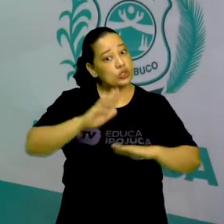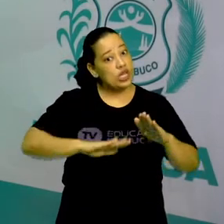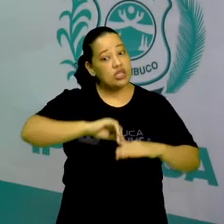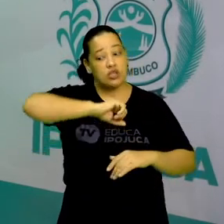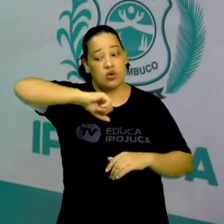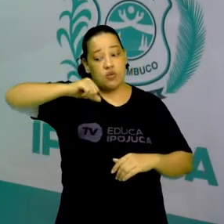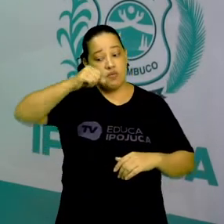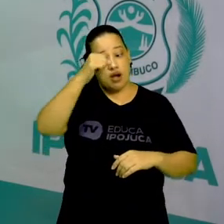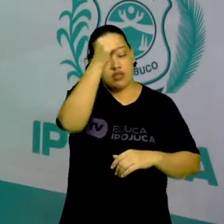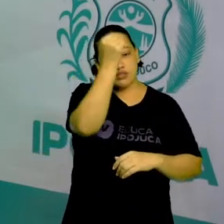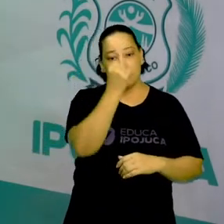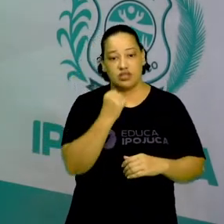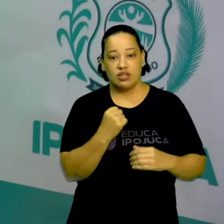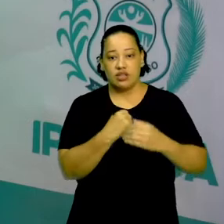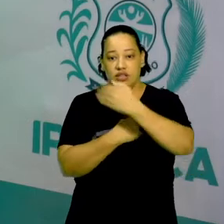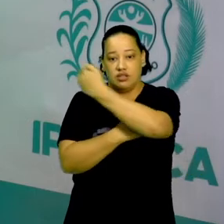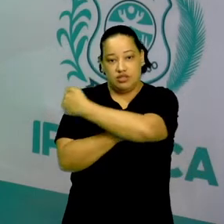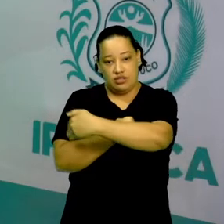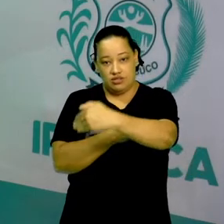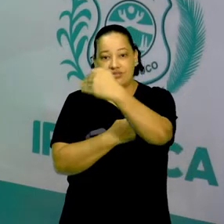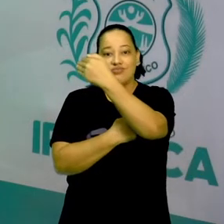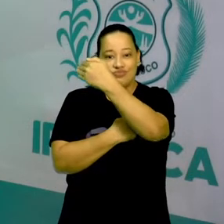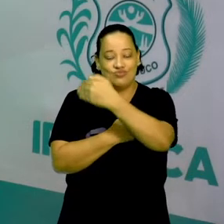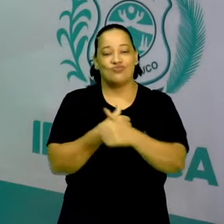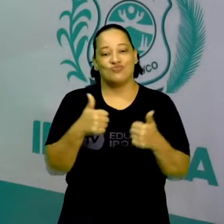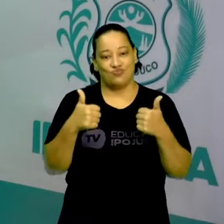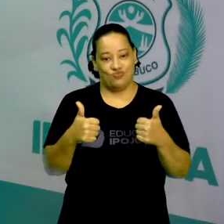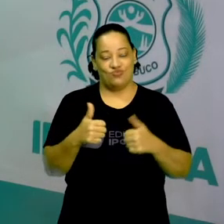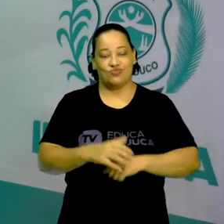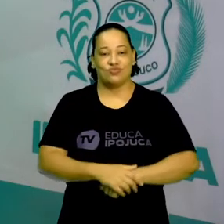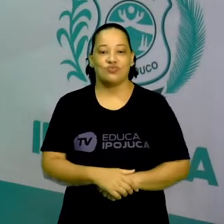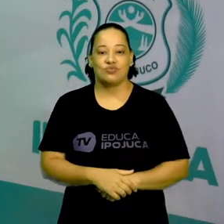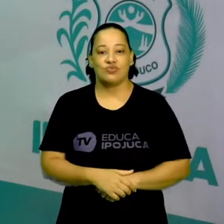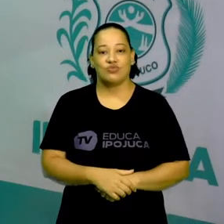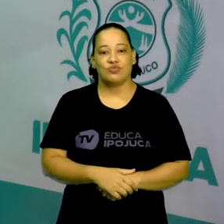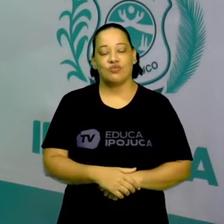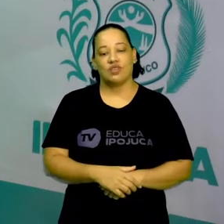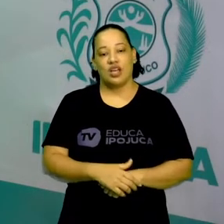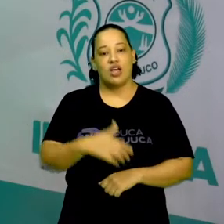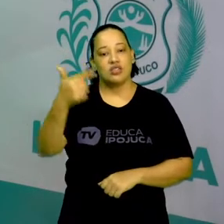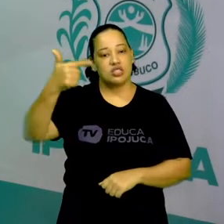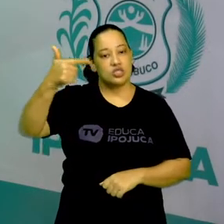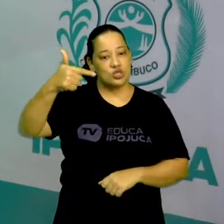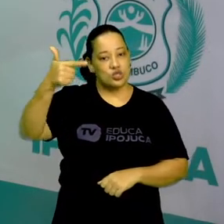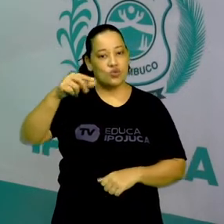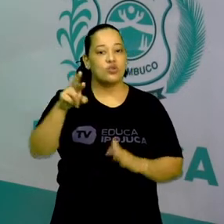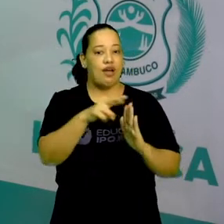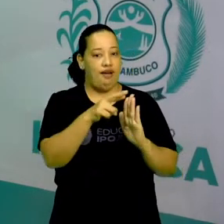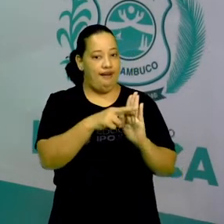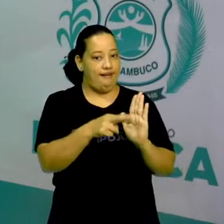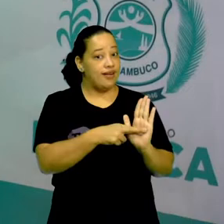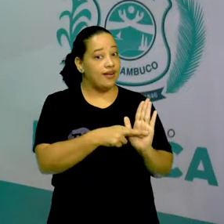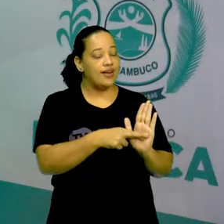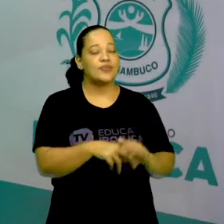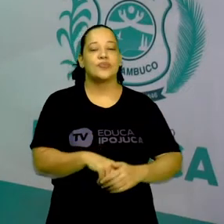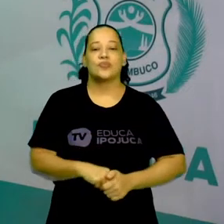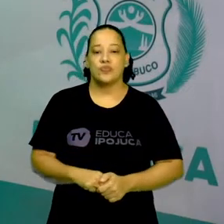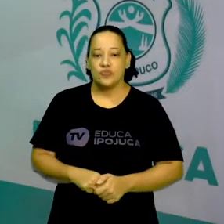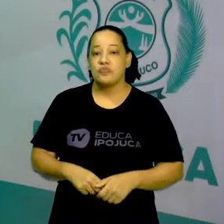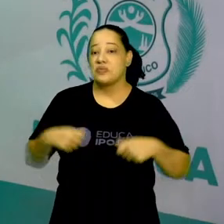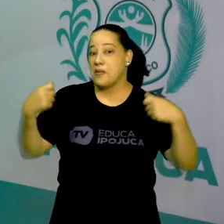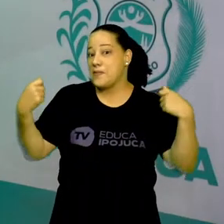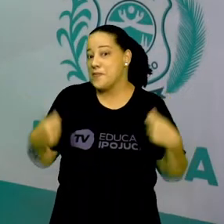bracinho, colocar o bracinho dentro do veículo, ok? Segunda regra, sempre use o